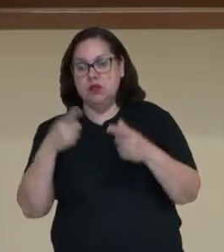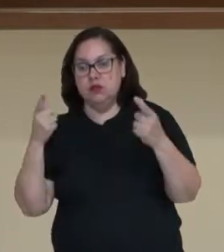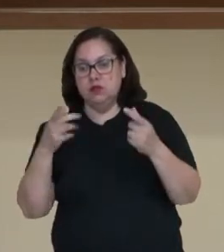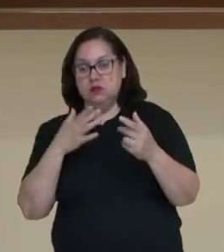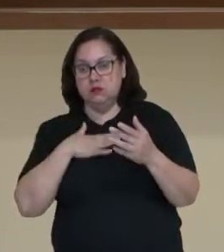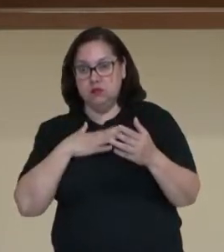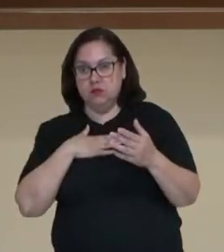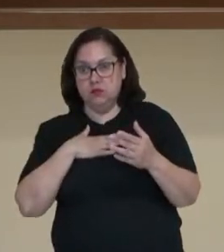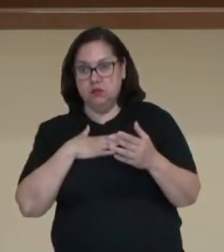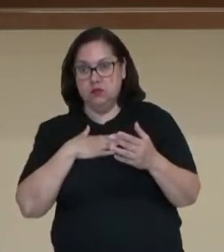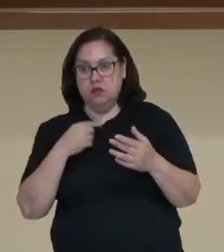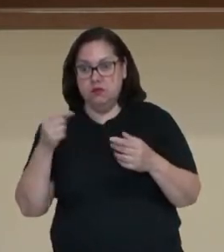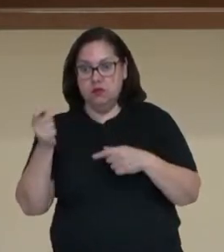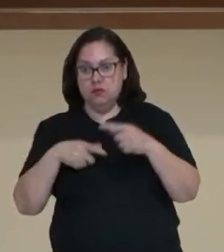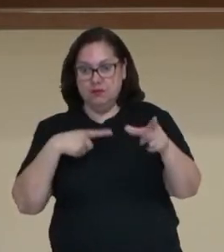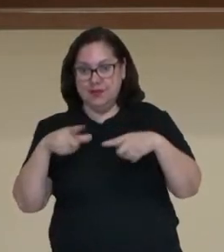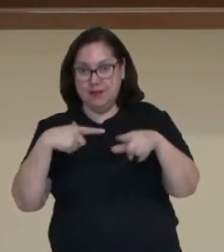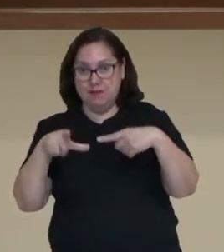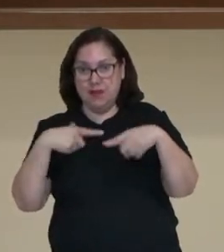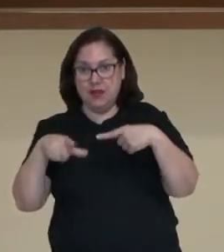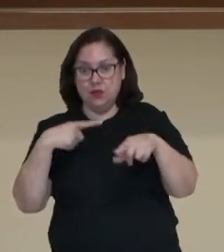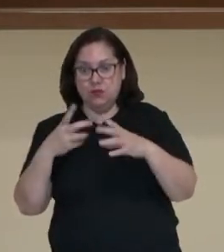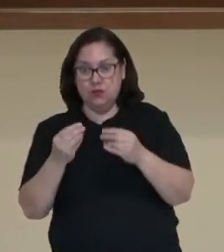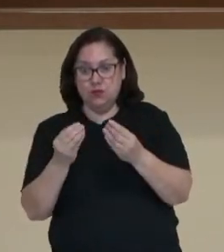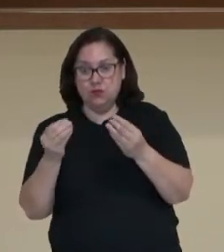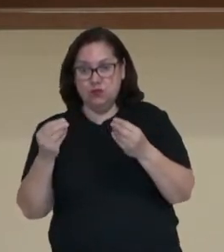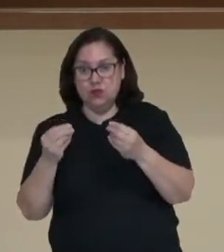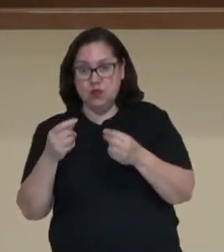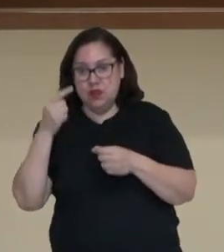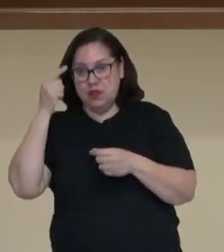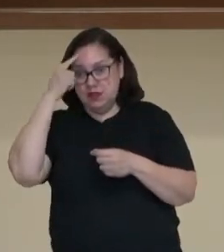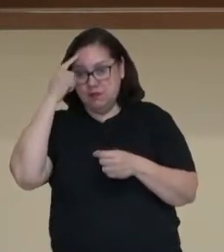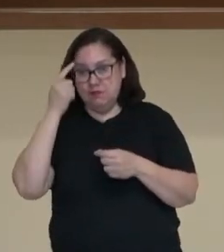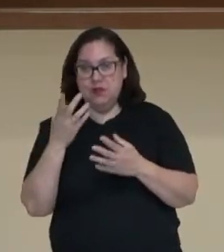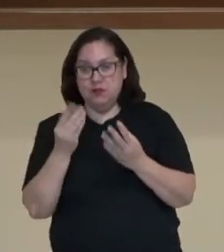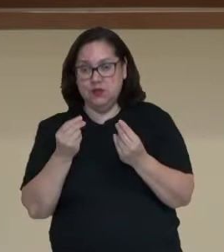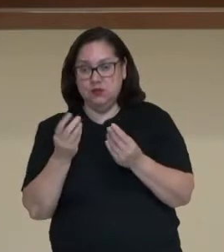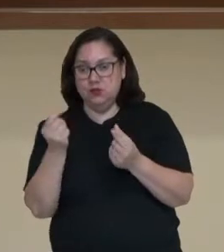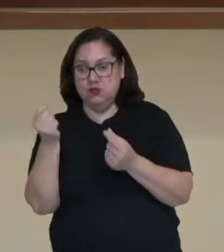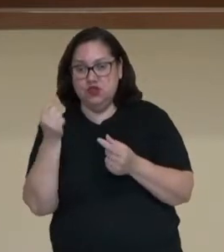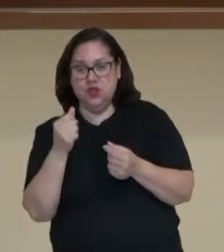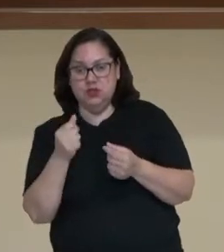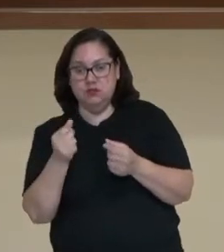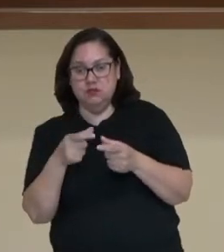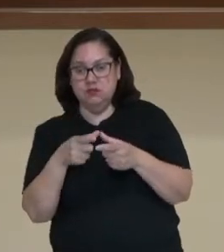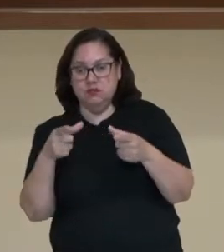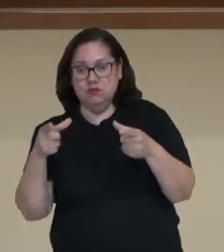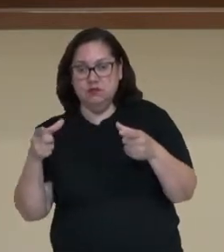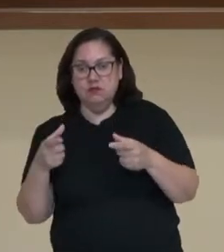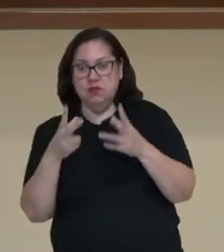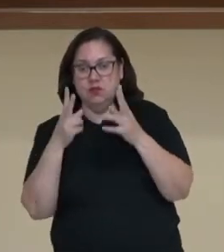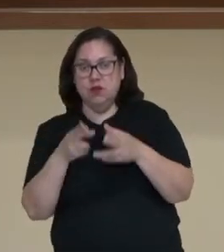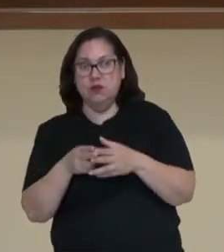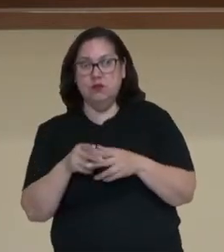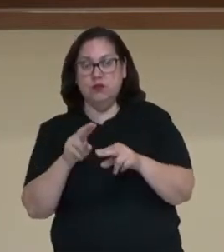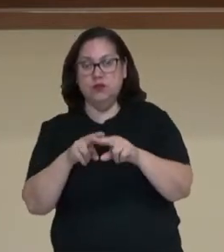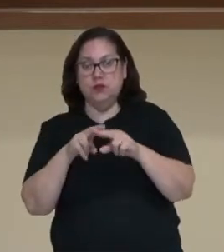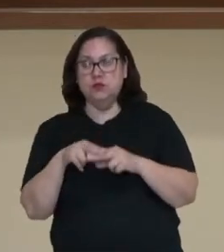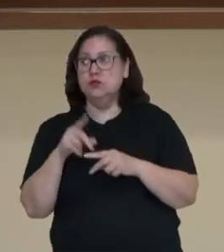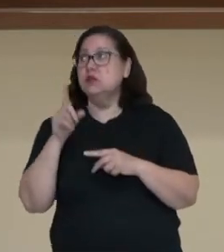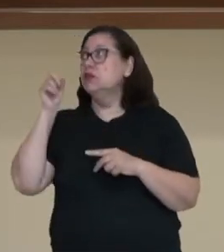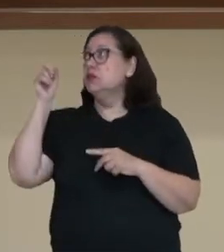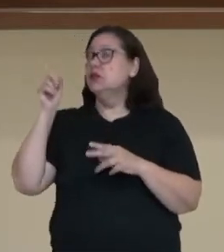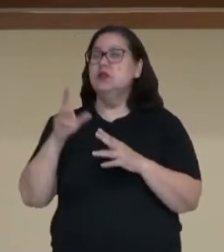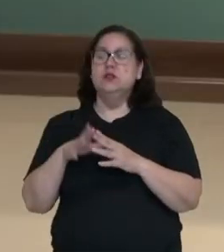o meu trabalho muito, mas a minha receita não aumenta na mesma proporção. Por isso, isso aqui